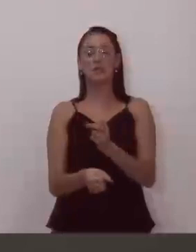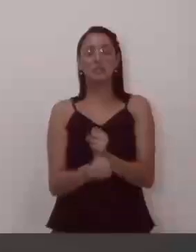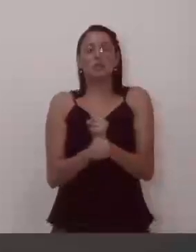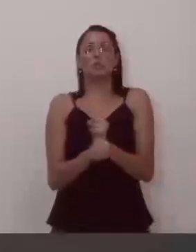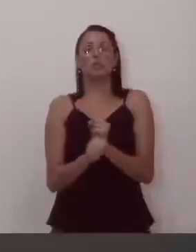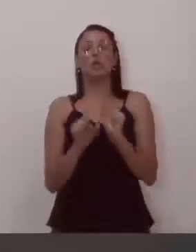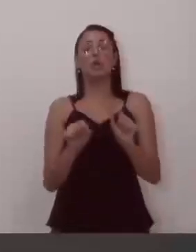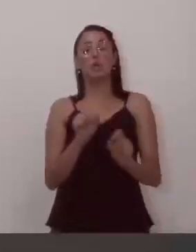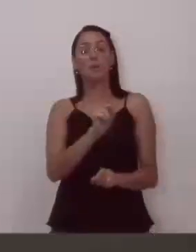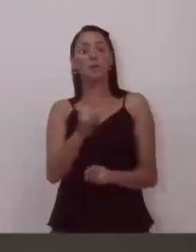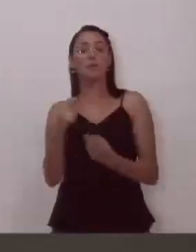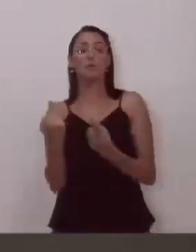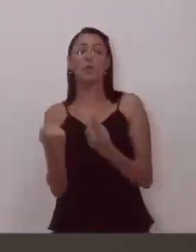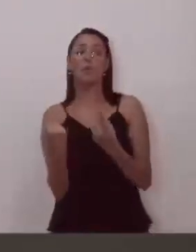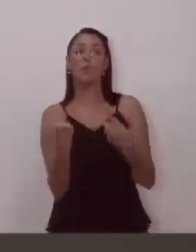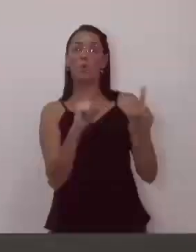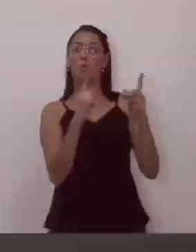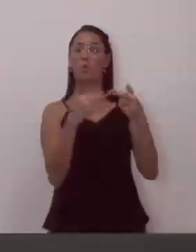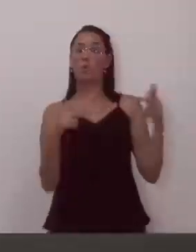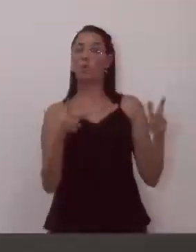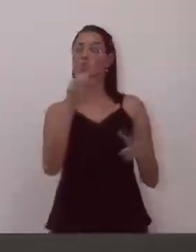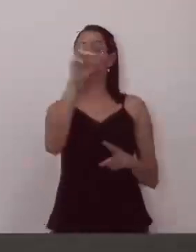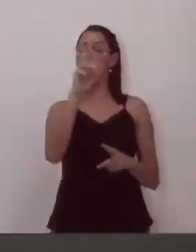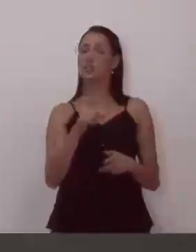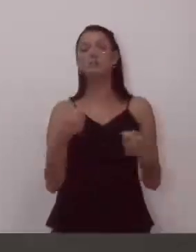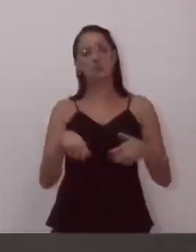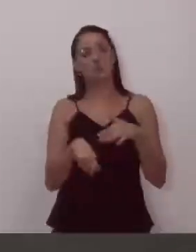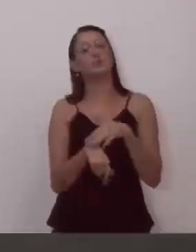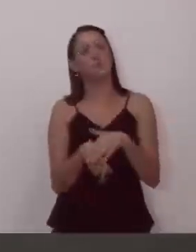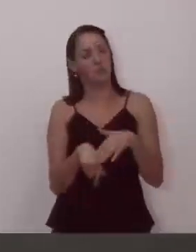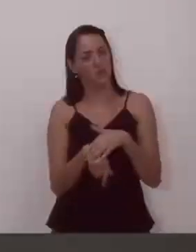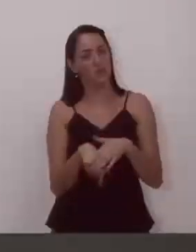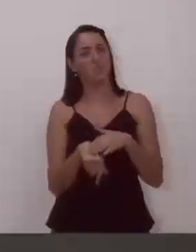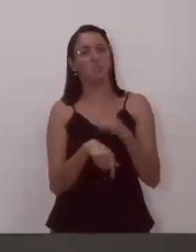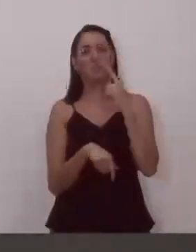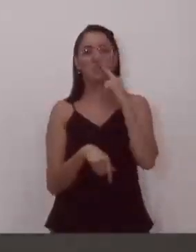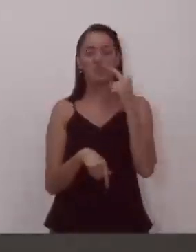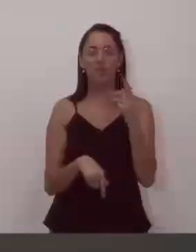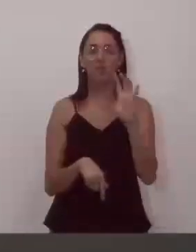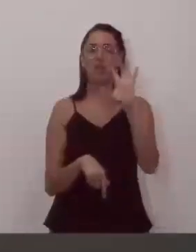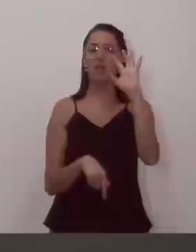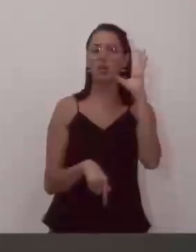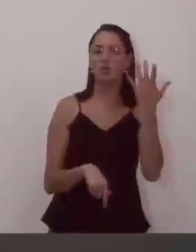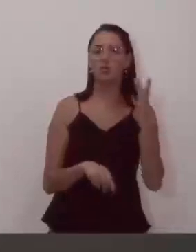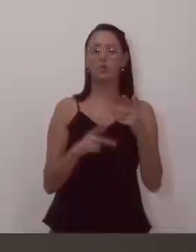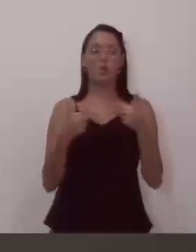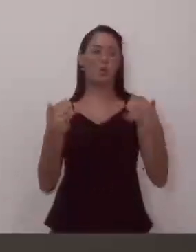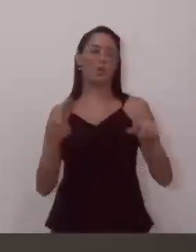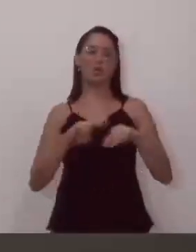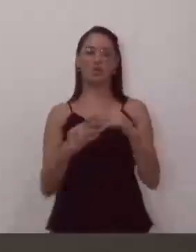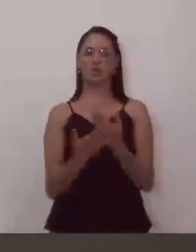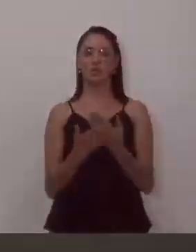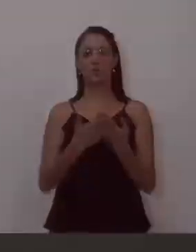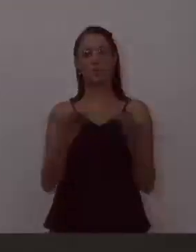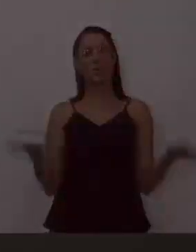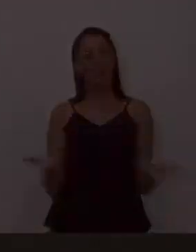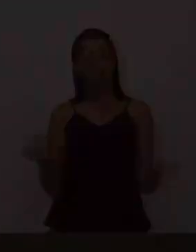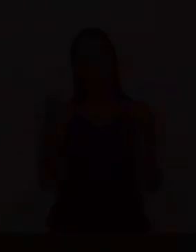contraponha a alguma visão da direção ou se contraponha a alguma questão da escola. Por essa noite é só. Muito obrigado. Obrigado.